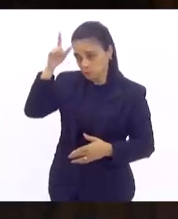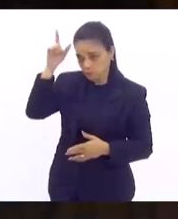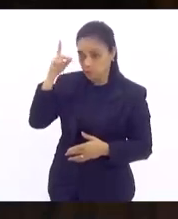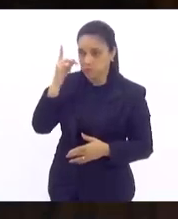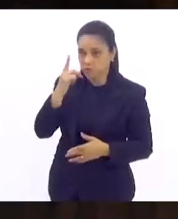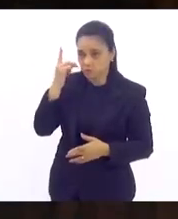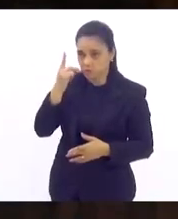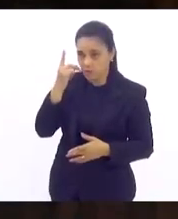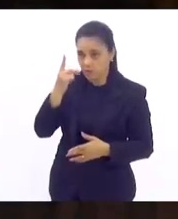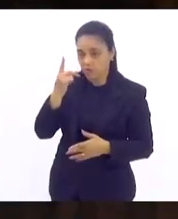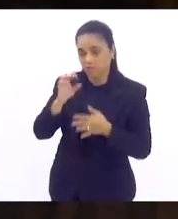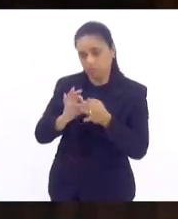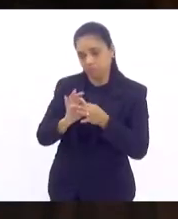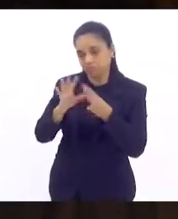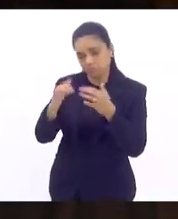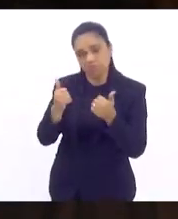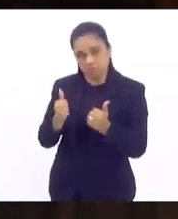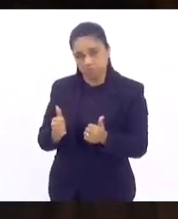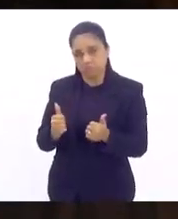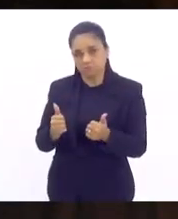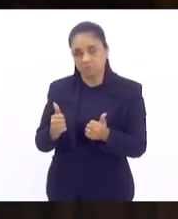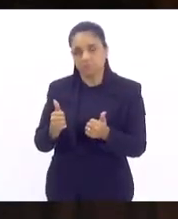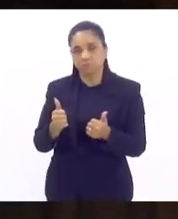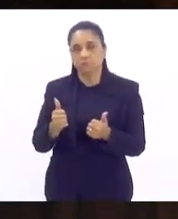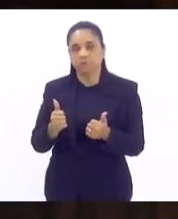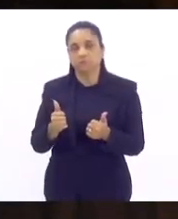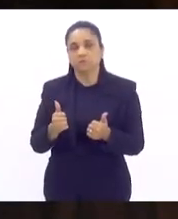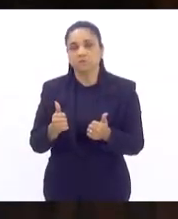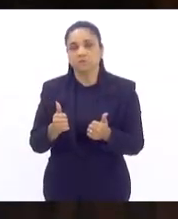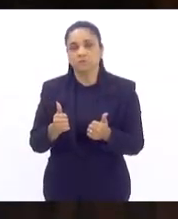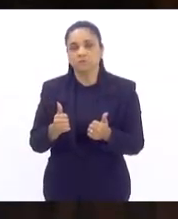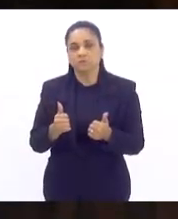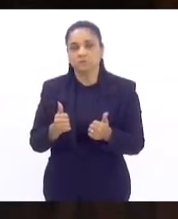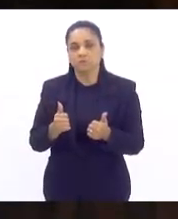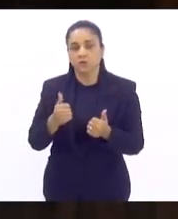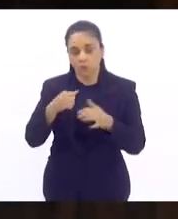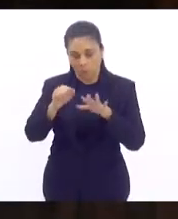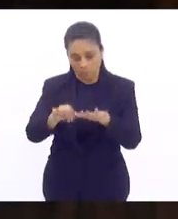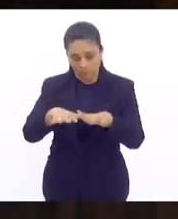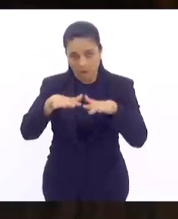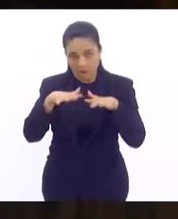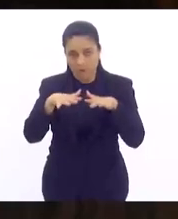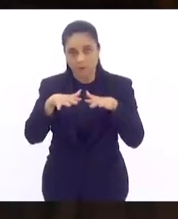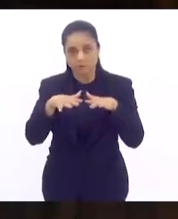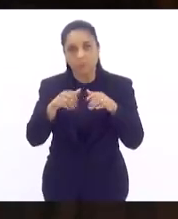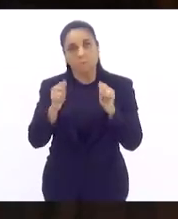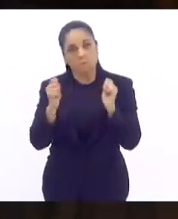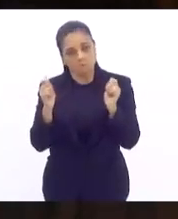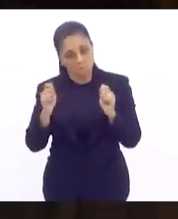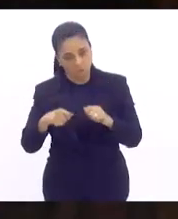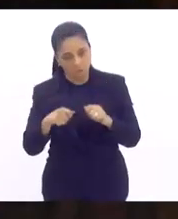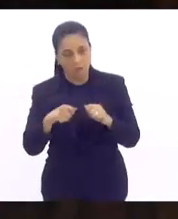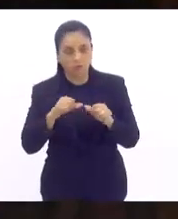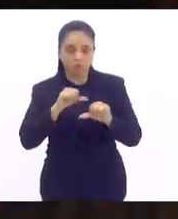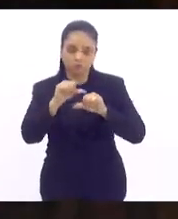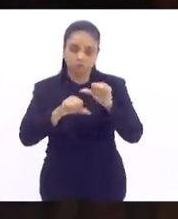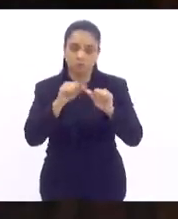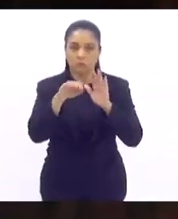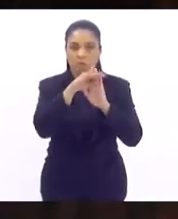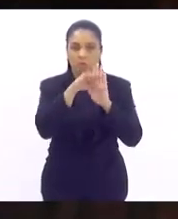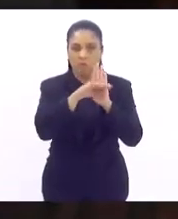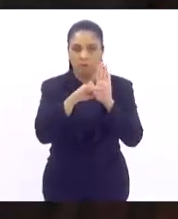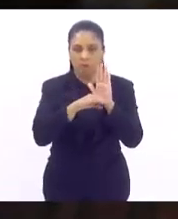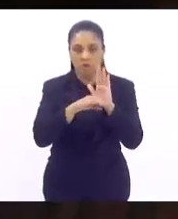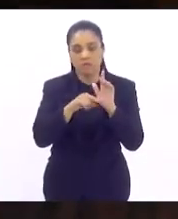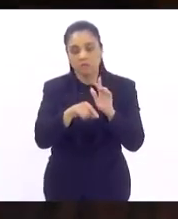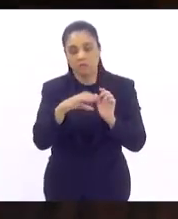o concedimento, é claro, consentimento do parlamento, a gente pode fazer uma inversão de pauta até a CCJ